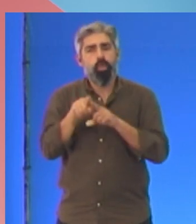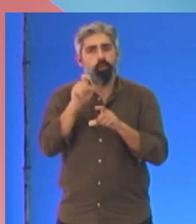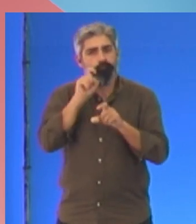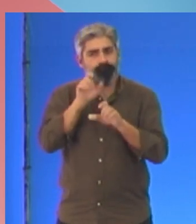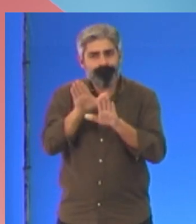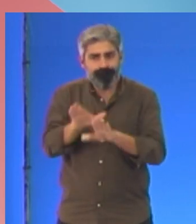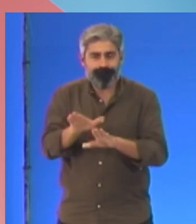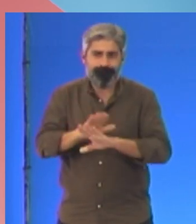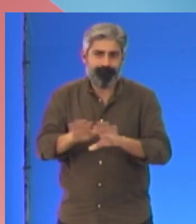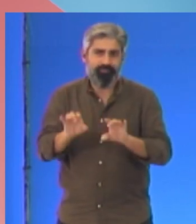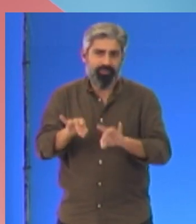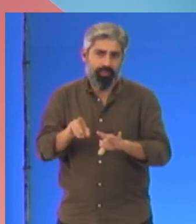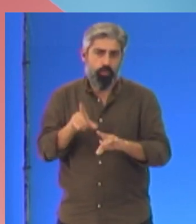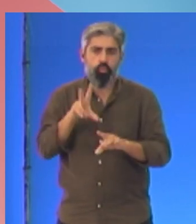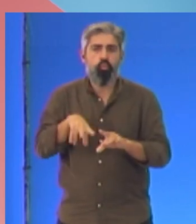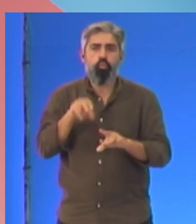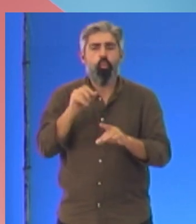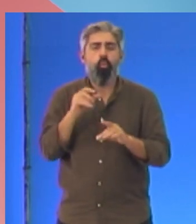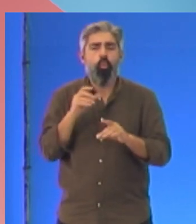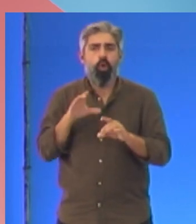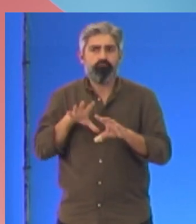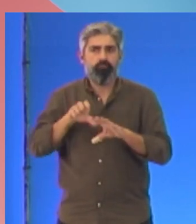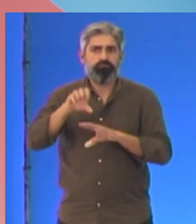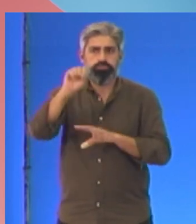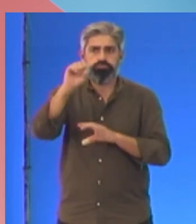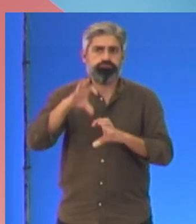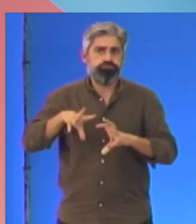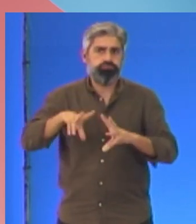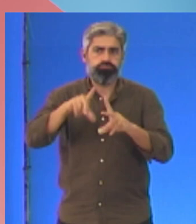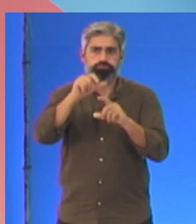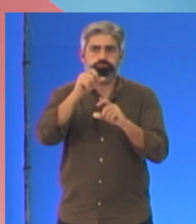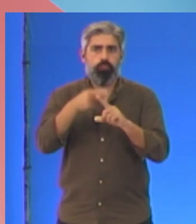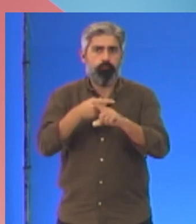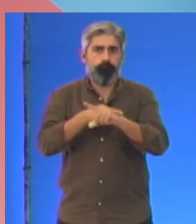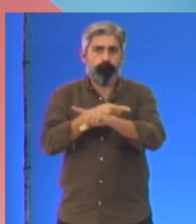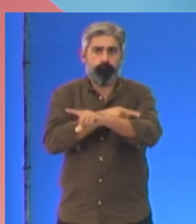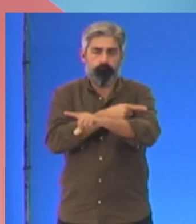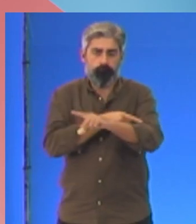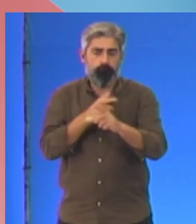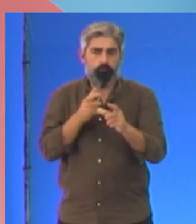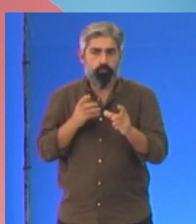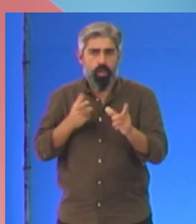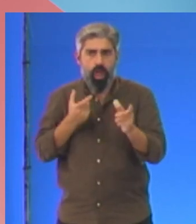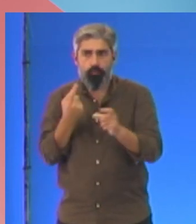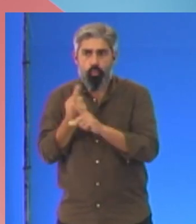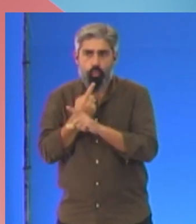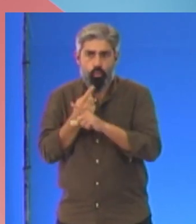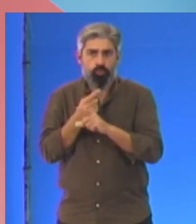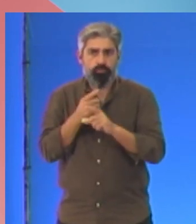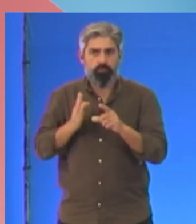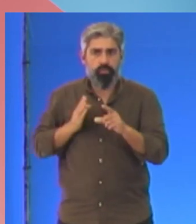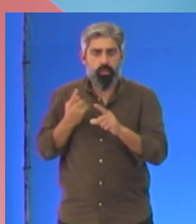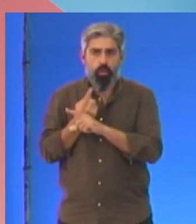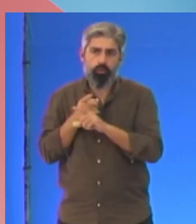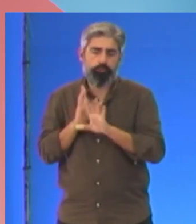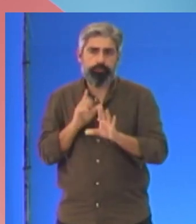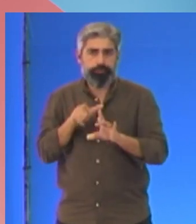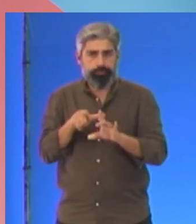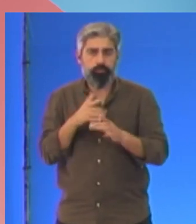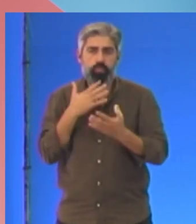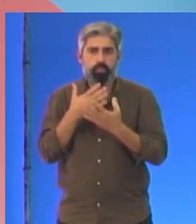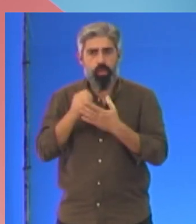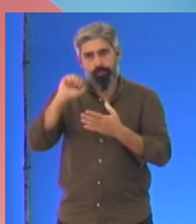nunca através da escalada armamentista e do reforço dos blocos militares. Esse é o capitalismo que